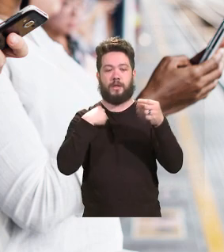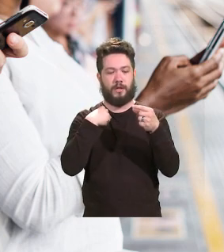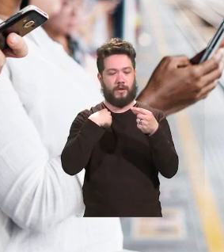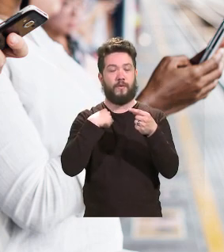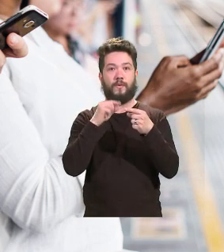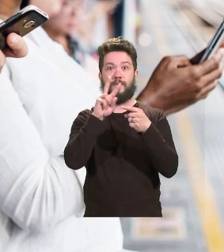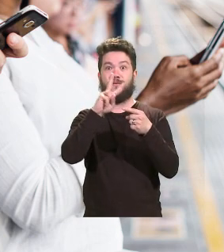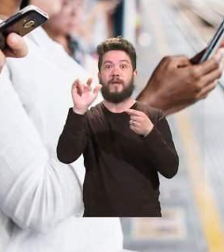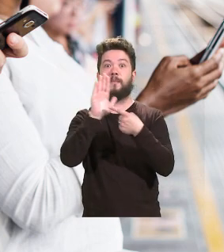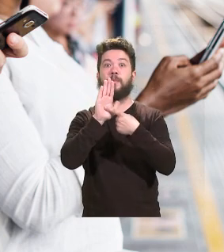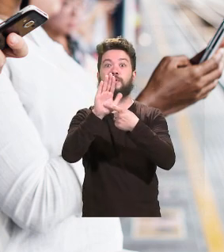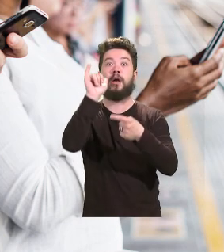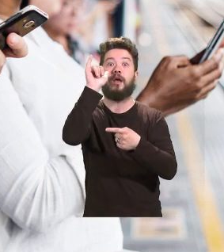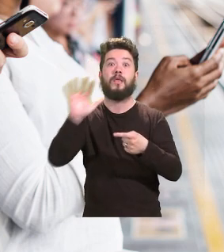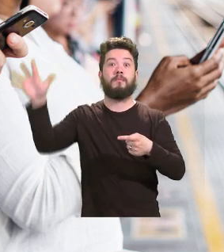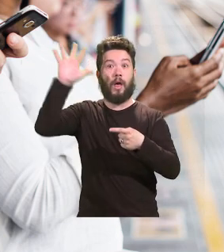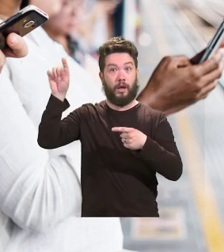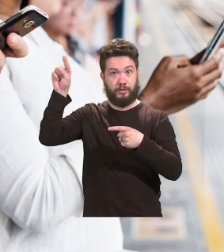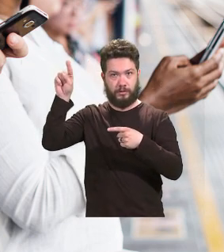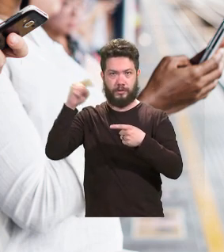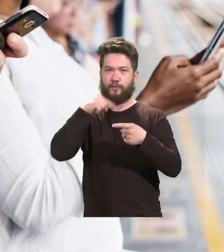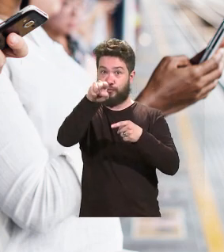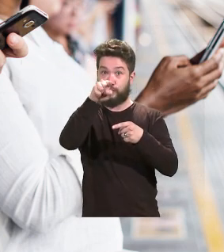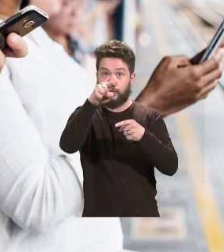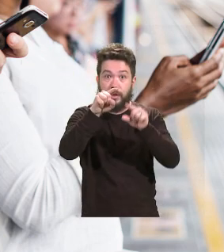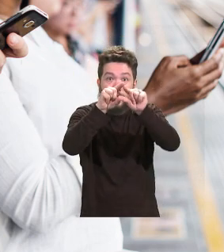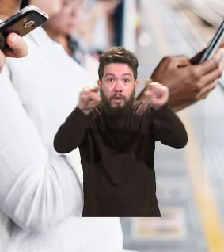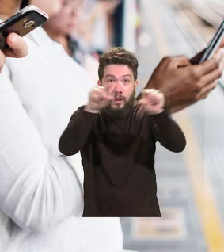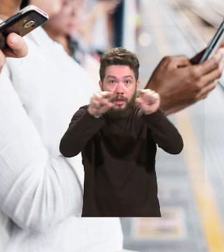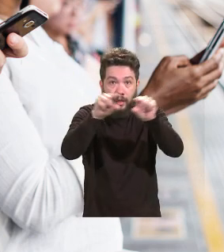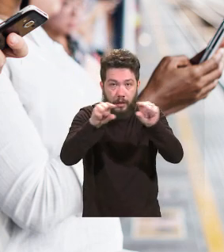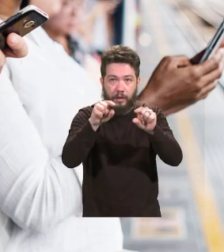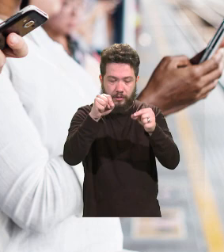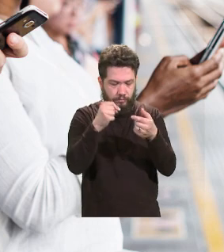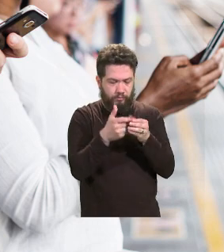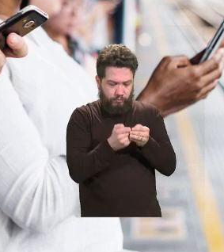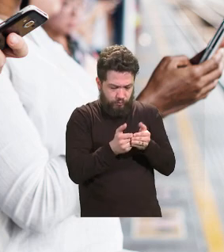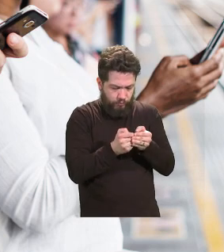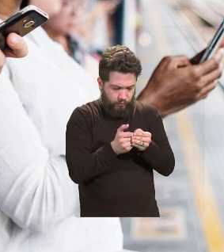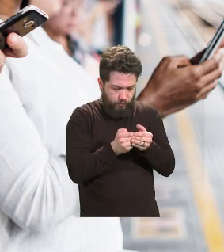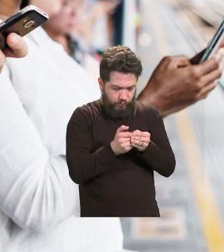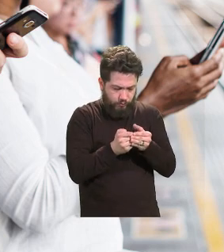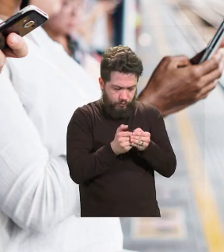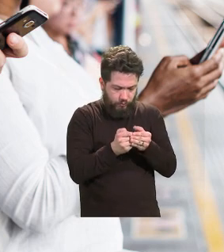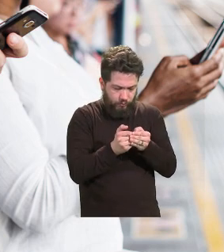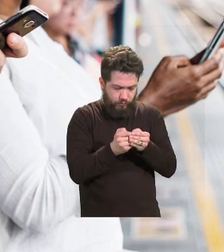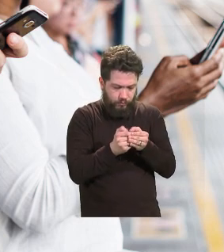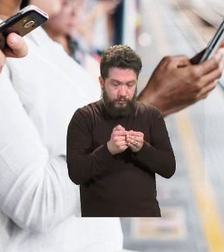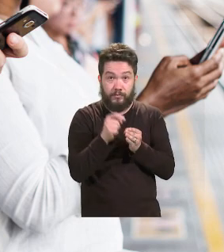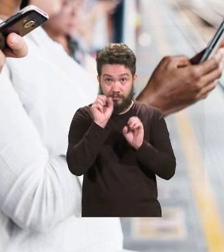algumas imagens. No final, vou fazer algumas perguntas sobre o que continham essas imagens.